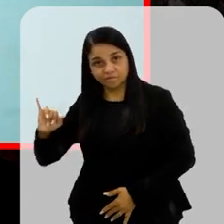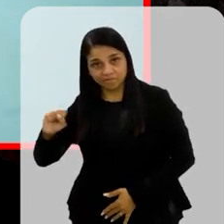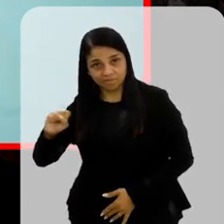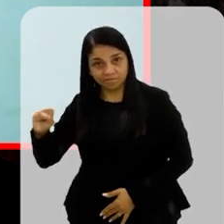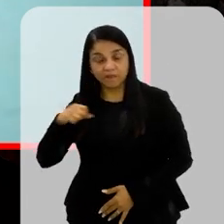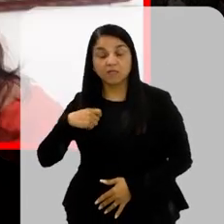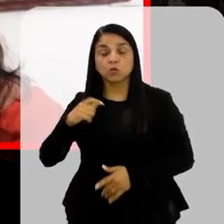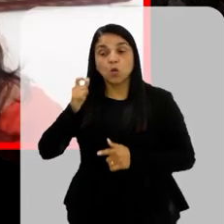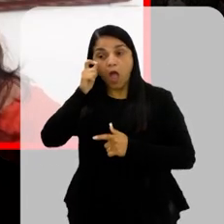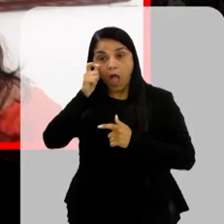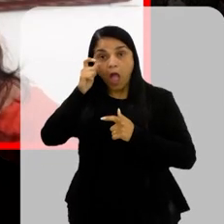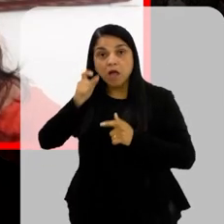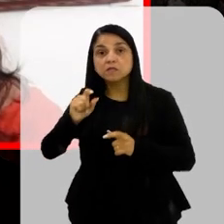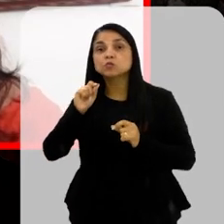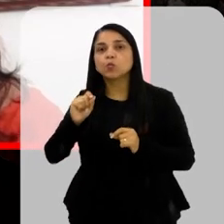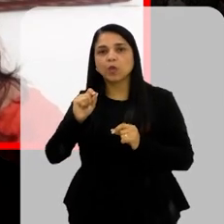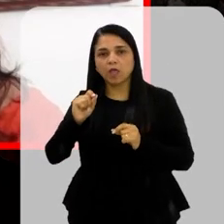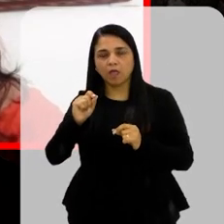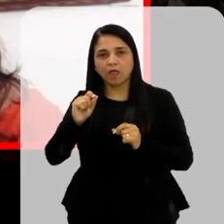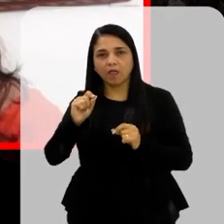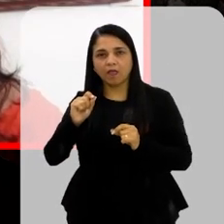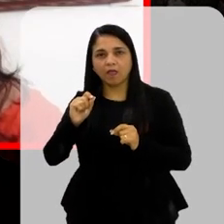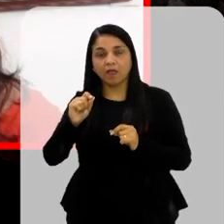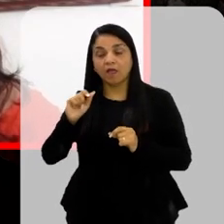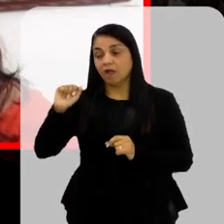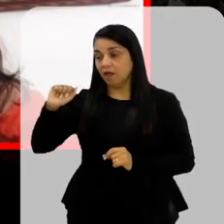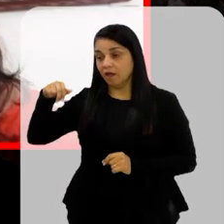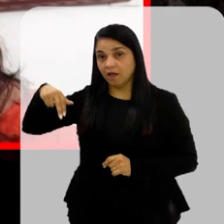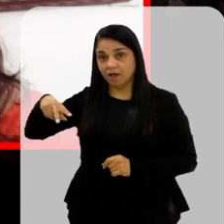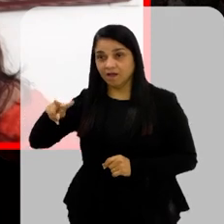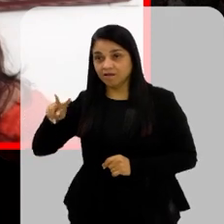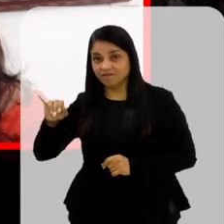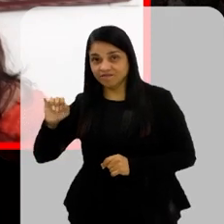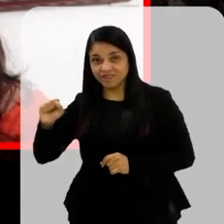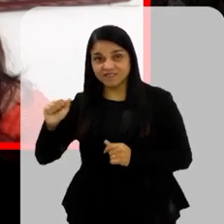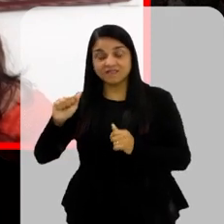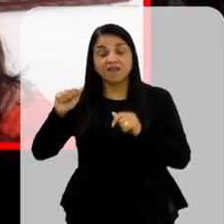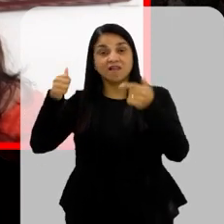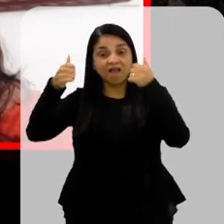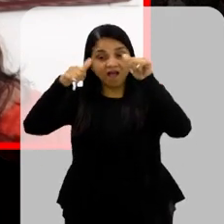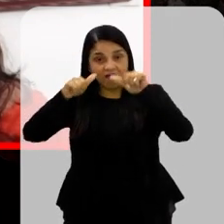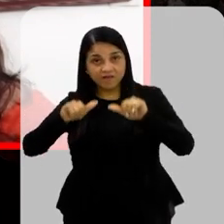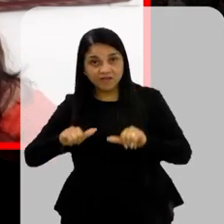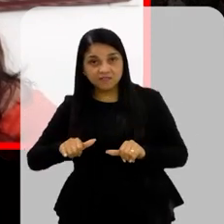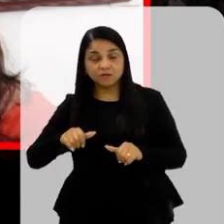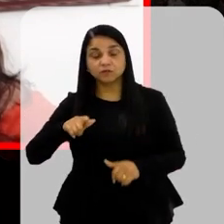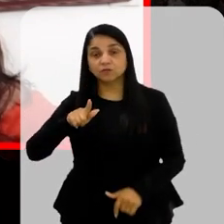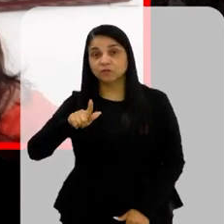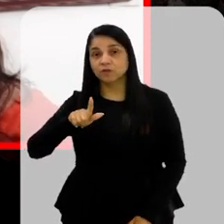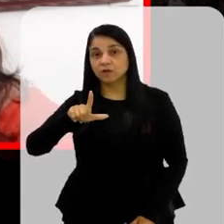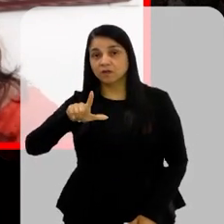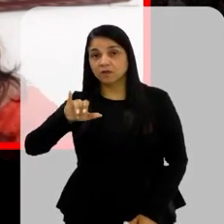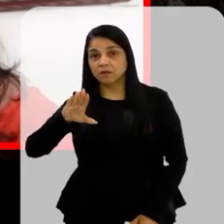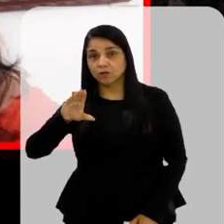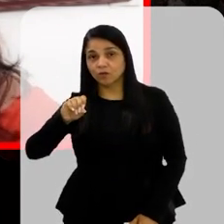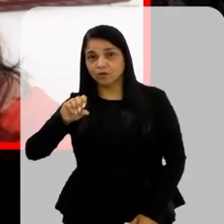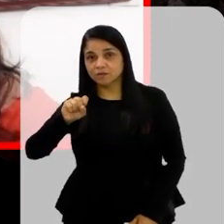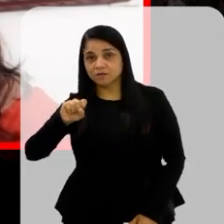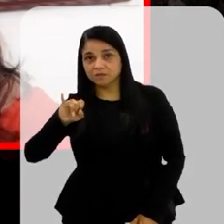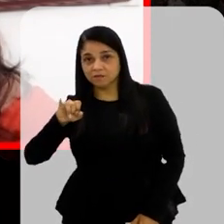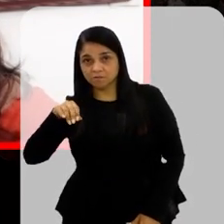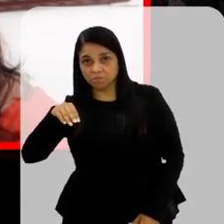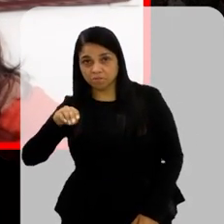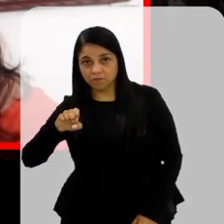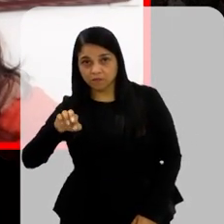Nos chamou a atenção O item Que a Anvisa Faz Para avaliação Desses glicosímetros Quando